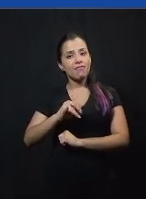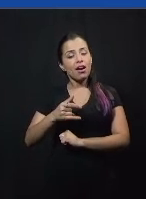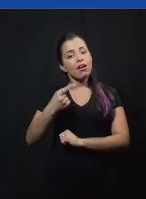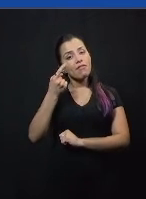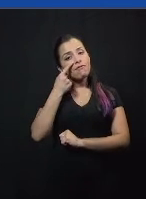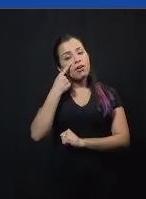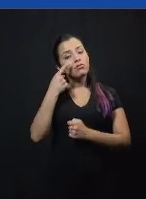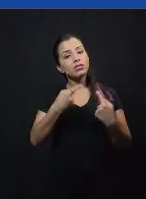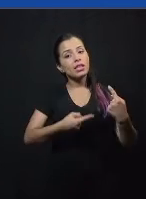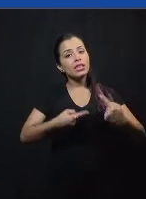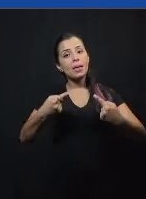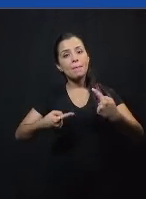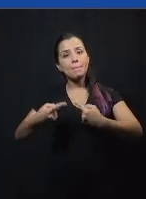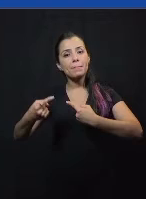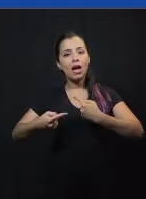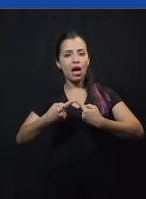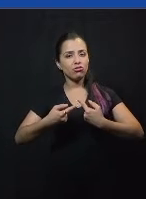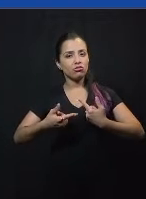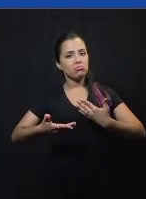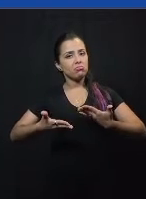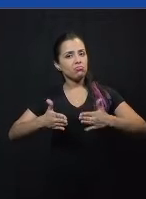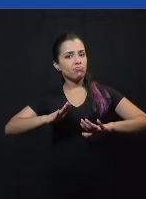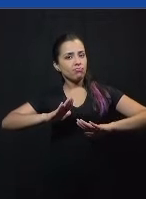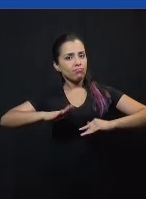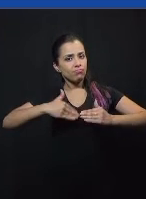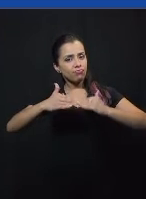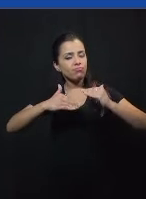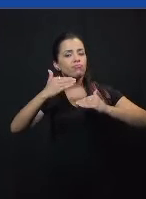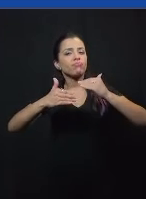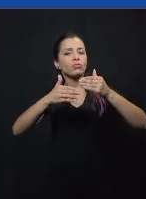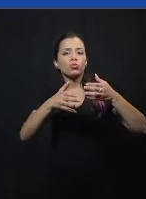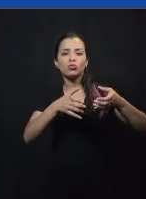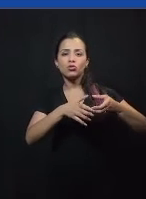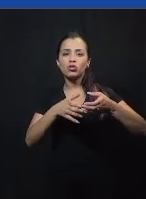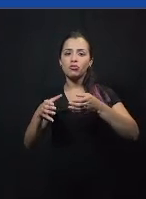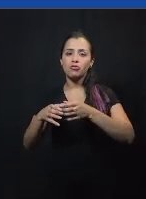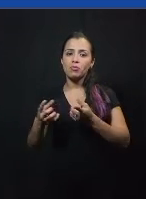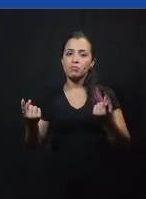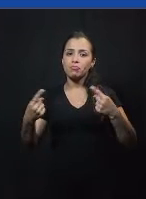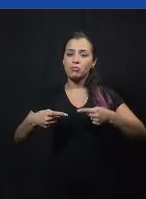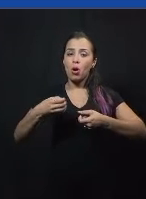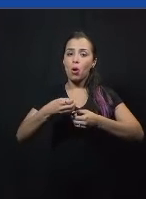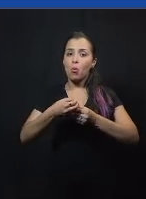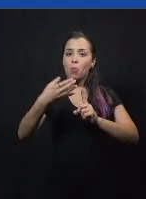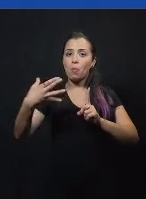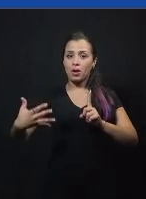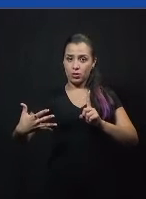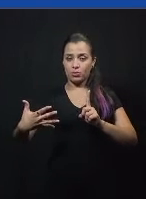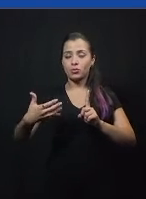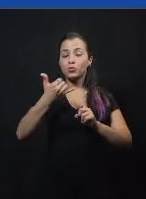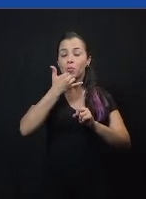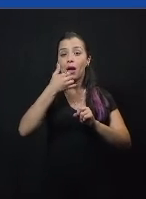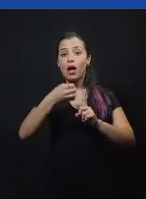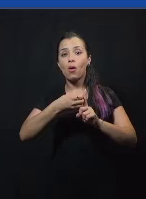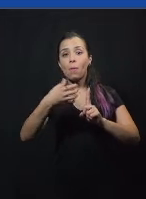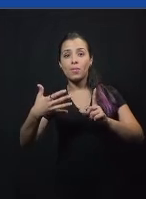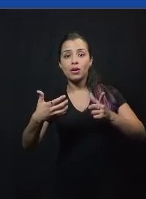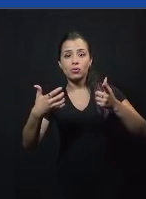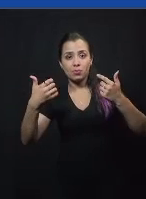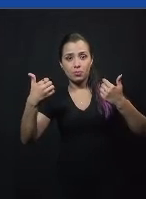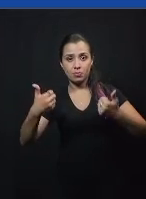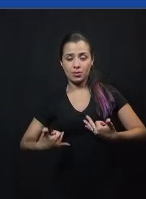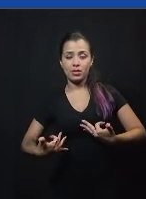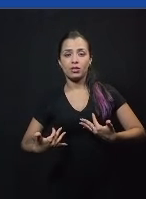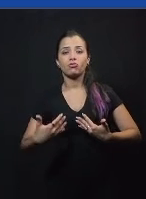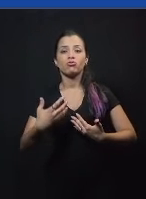construtivo, né? Dando a chance para que os dois times possam desenvolver argumentações consistentes. Então, eu não posso colocar uma moção que é algo que